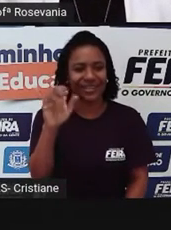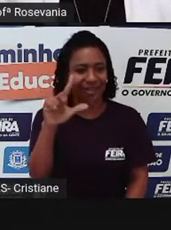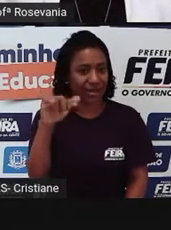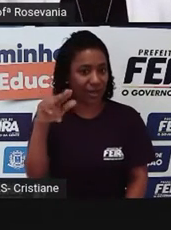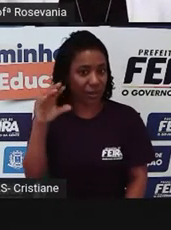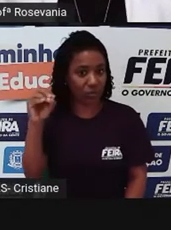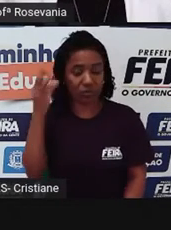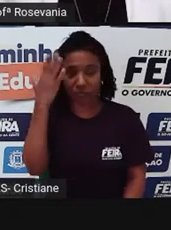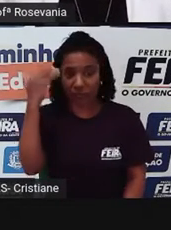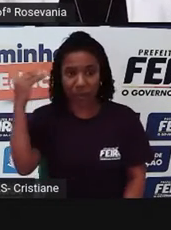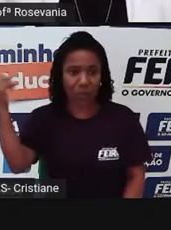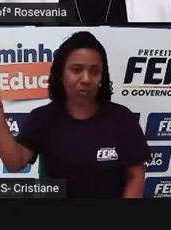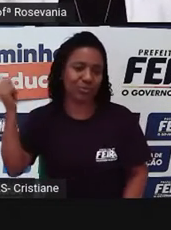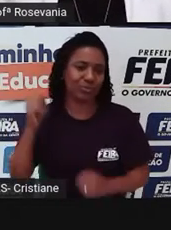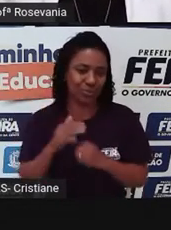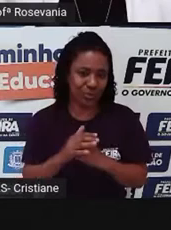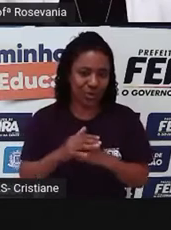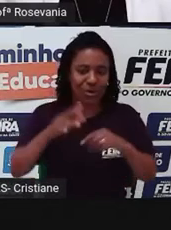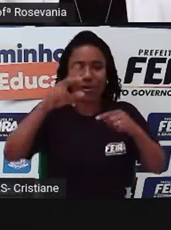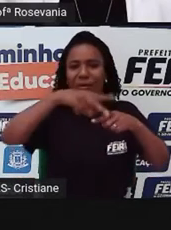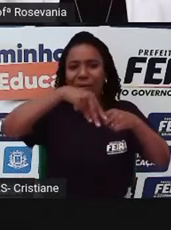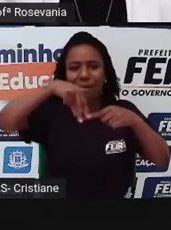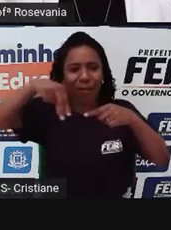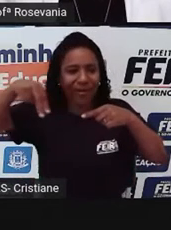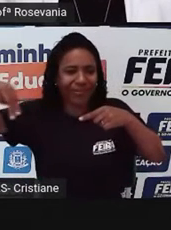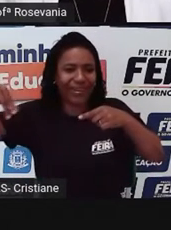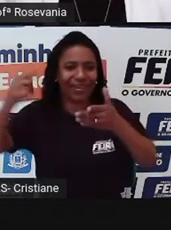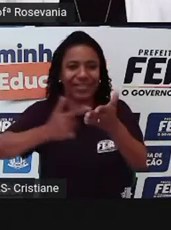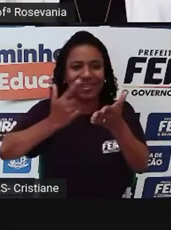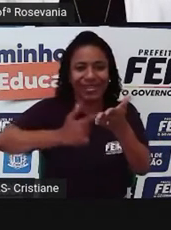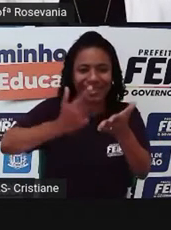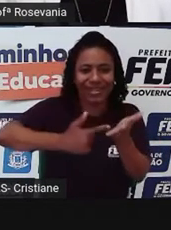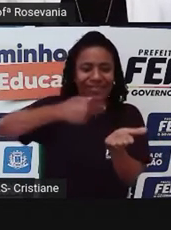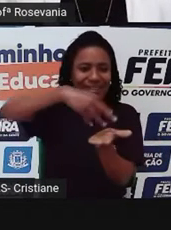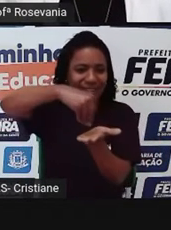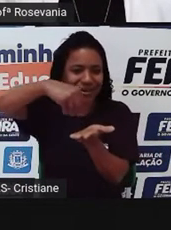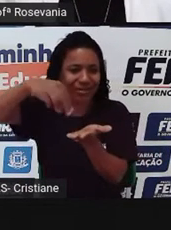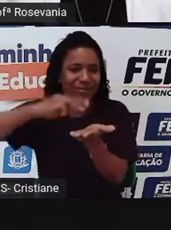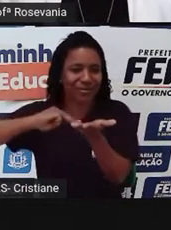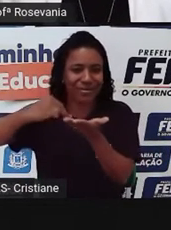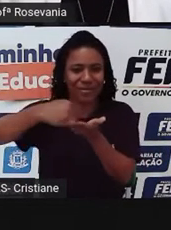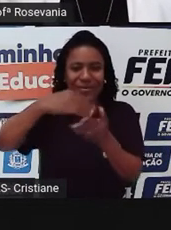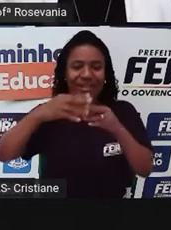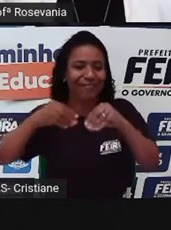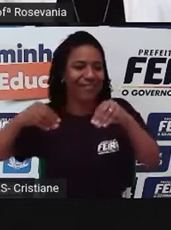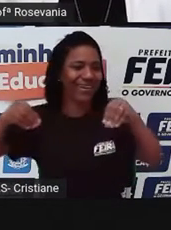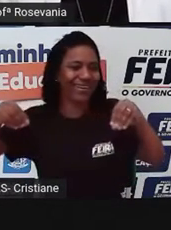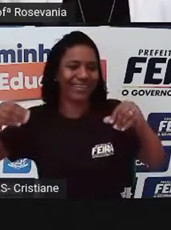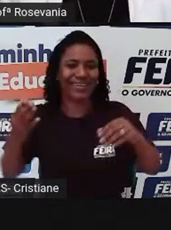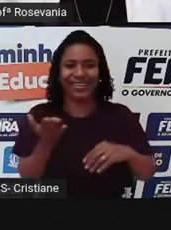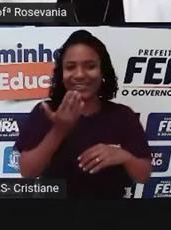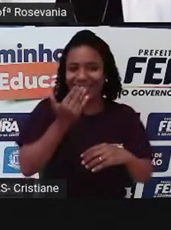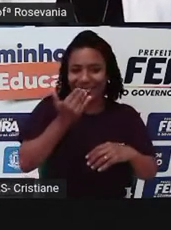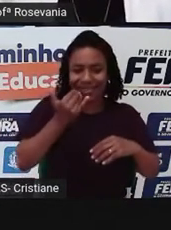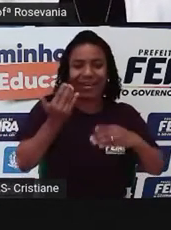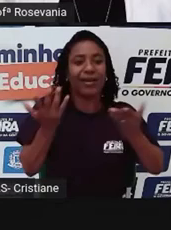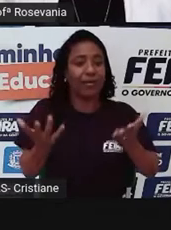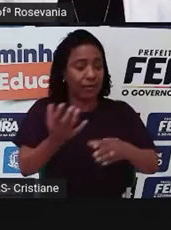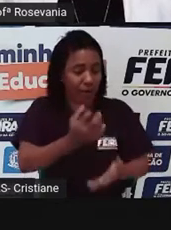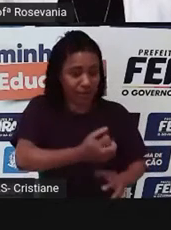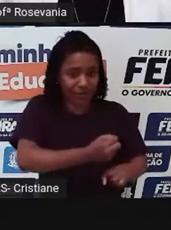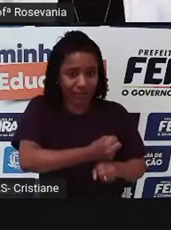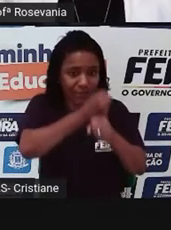Flandres, do cordel, da goma, da farinha de mandioca, nas ervas, nas raízes